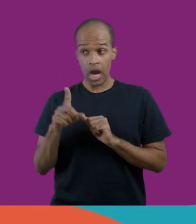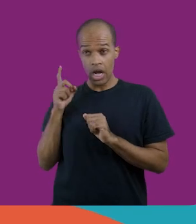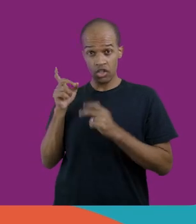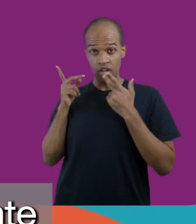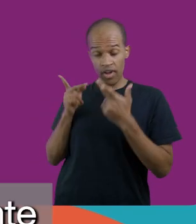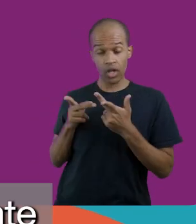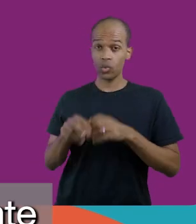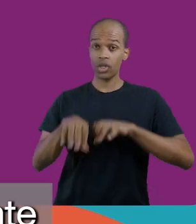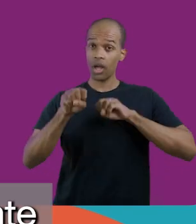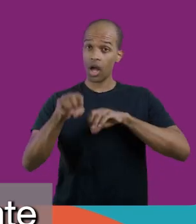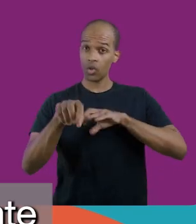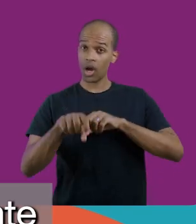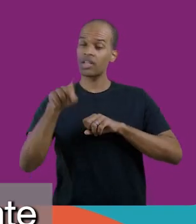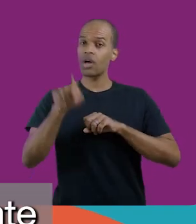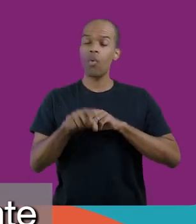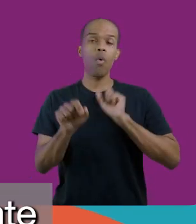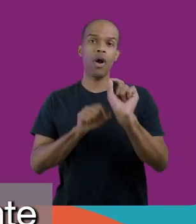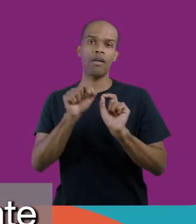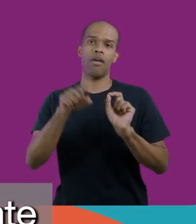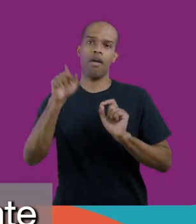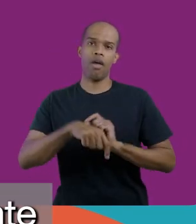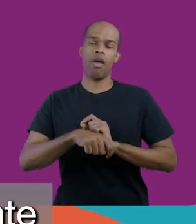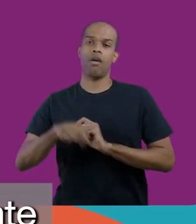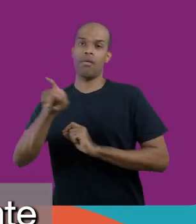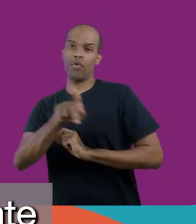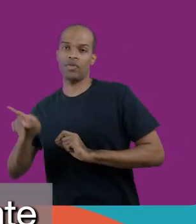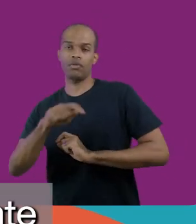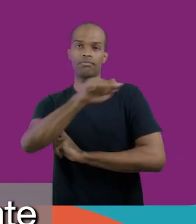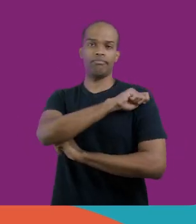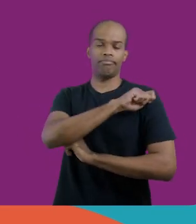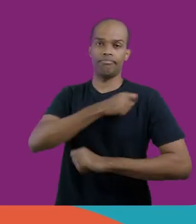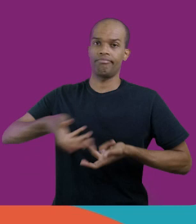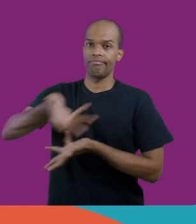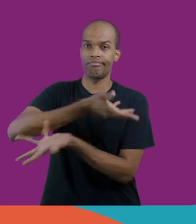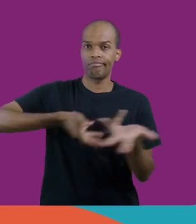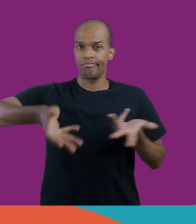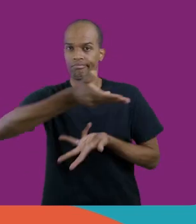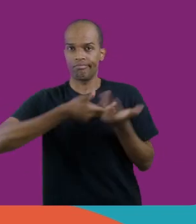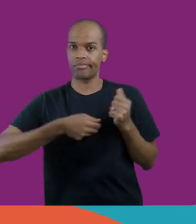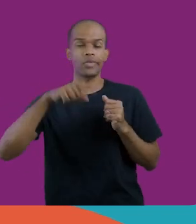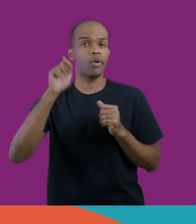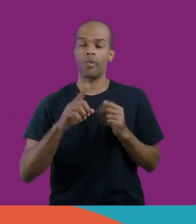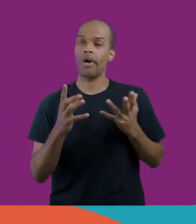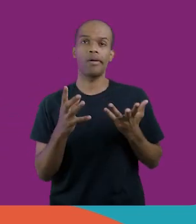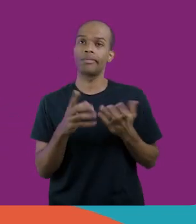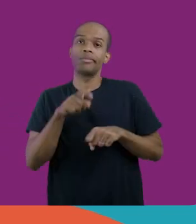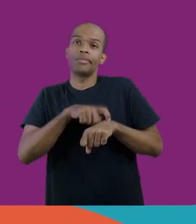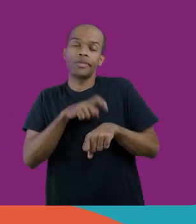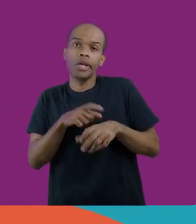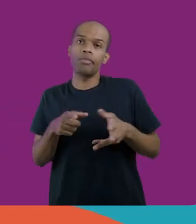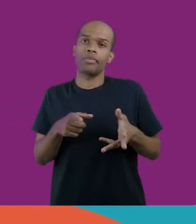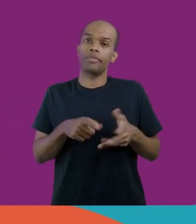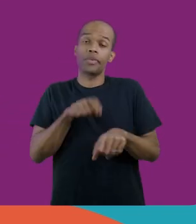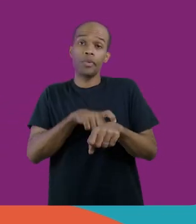gente estava falando antes, é a interação entre o educador e o estudante. E isso é intensivo em tempo,